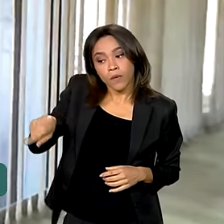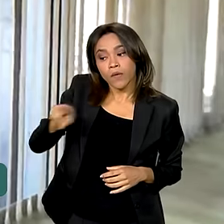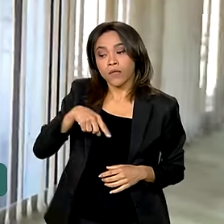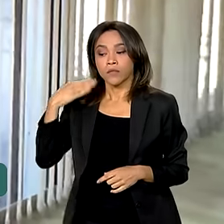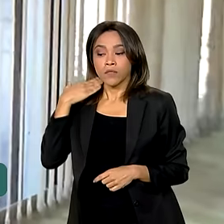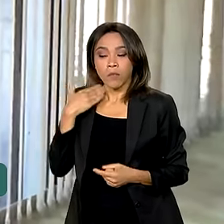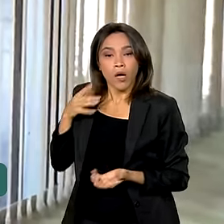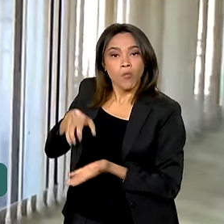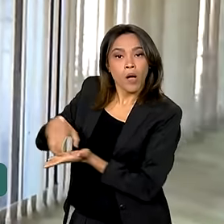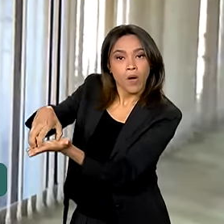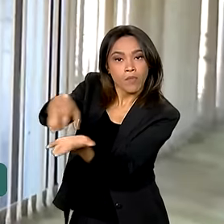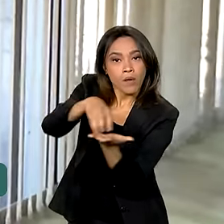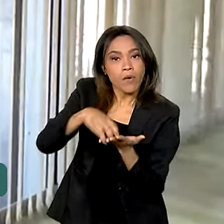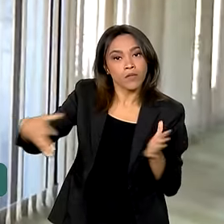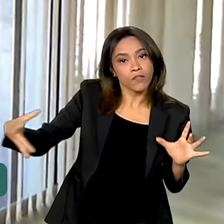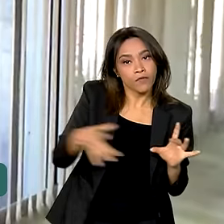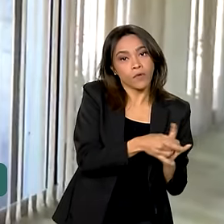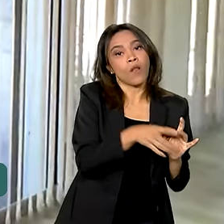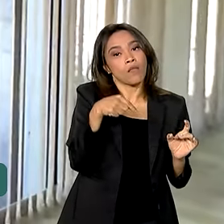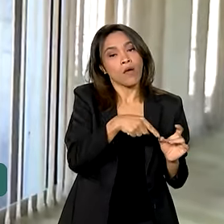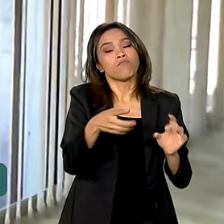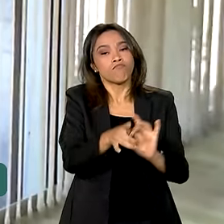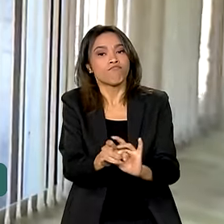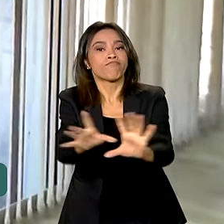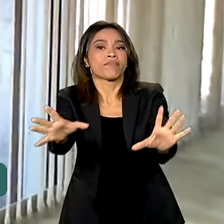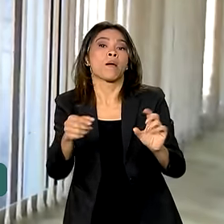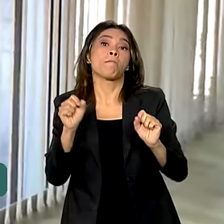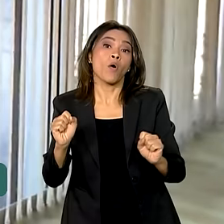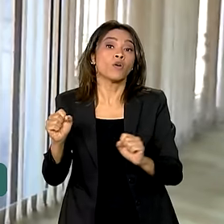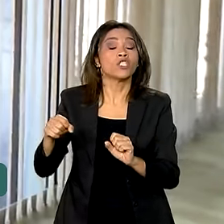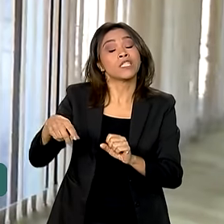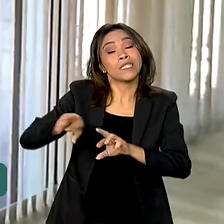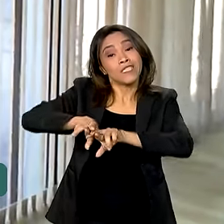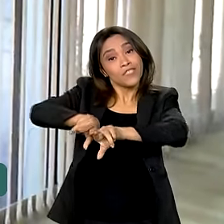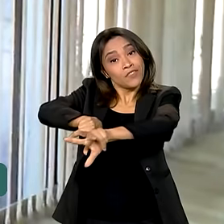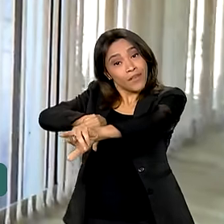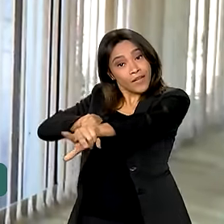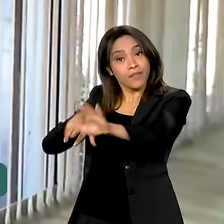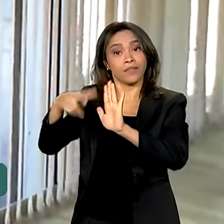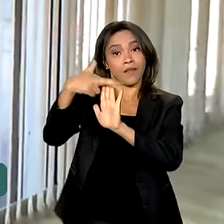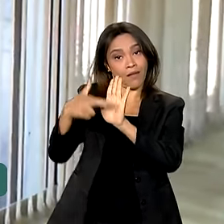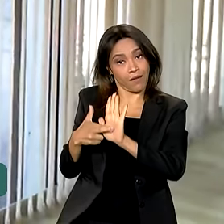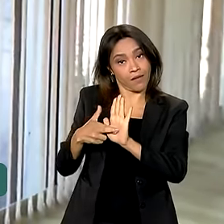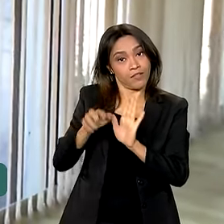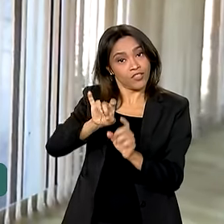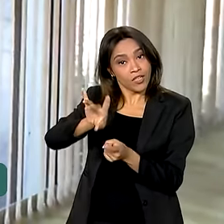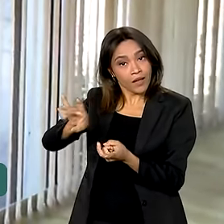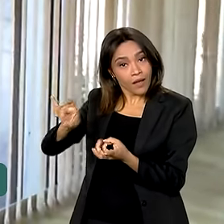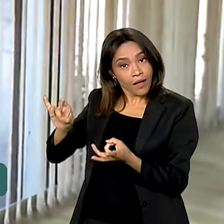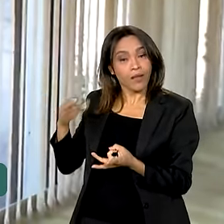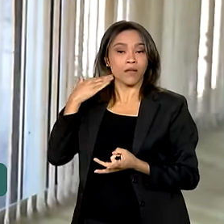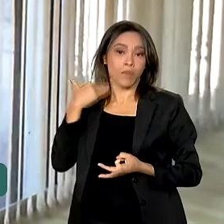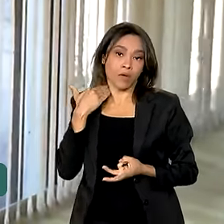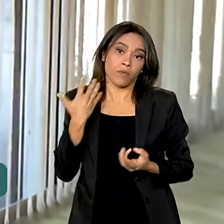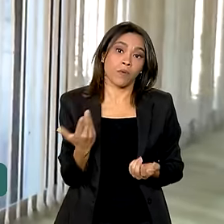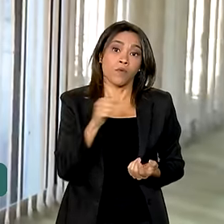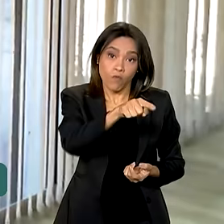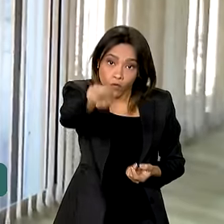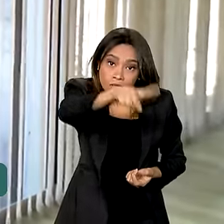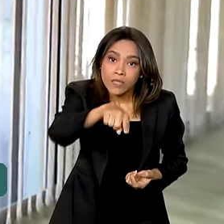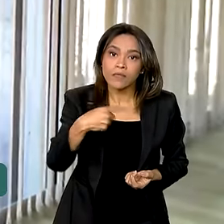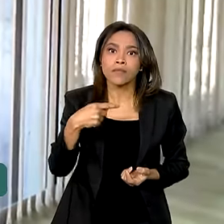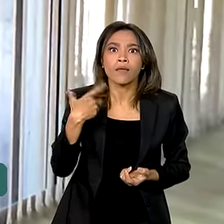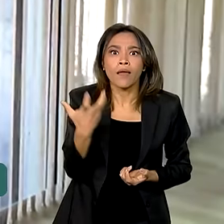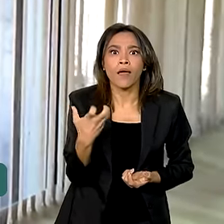mas pode haver variação de medidas entre as instituições financeiras. Então, aquele consumidor que precisa de